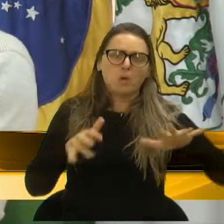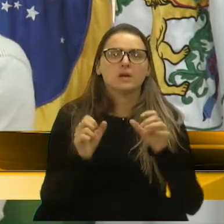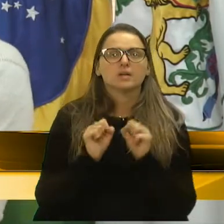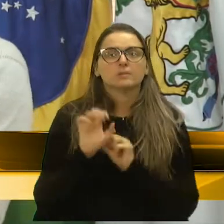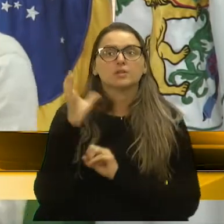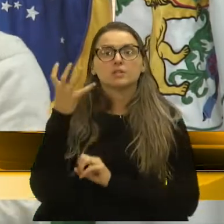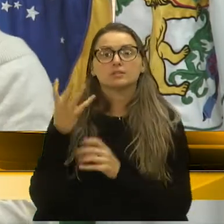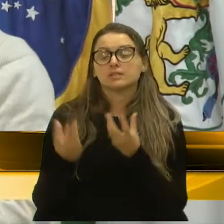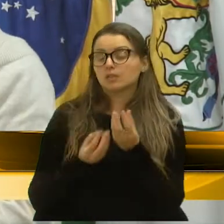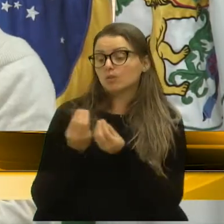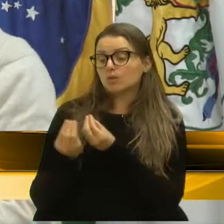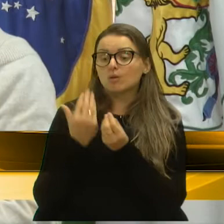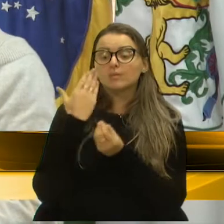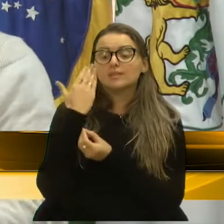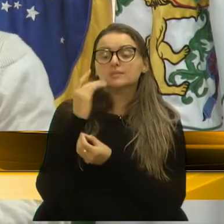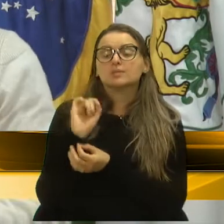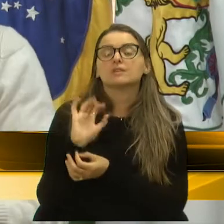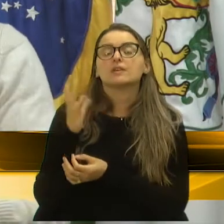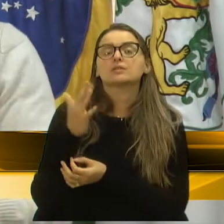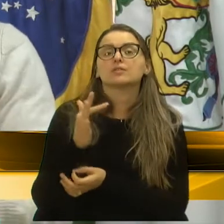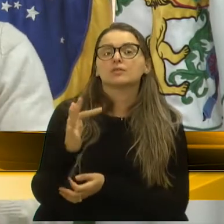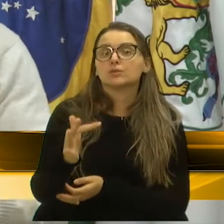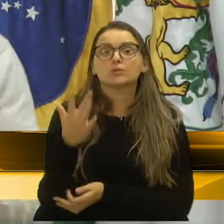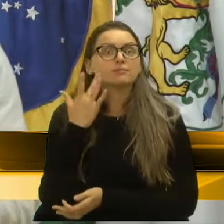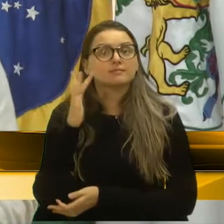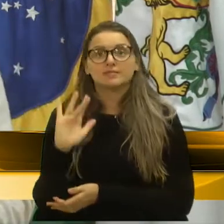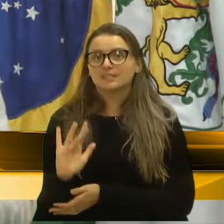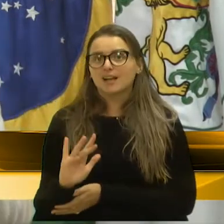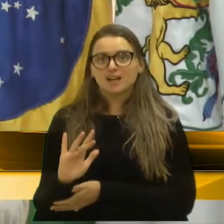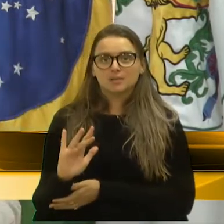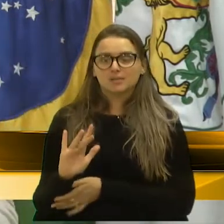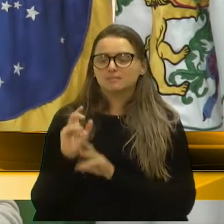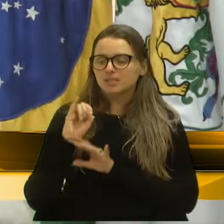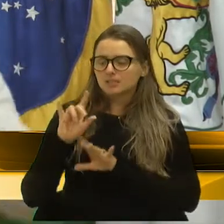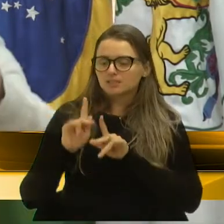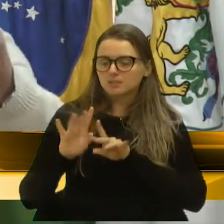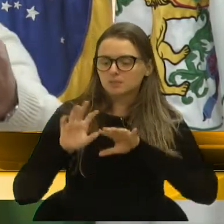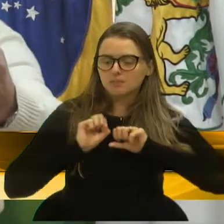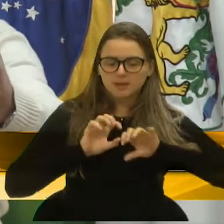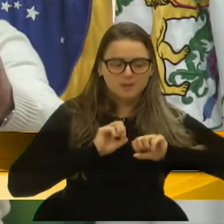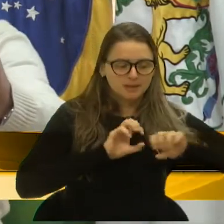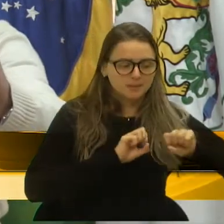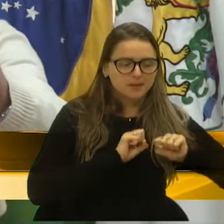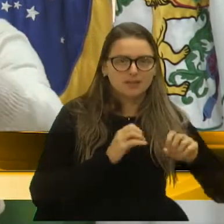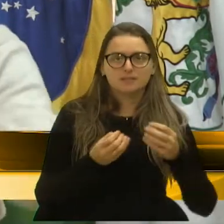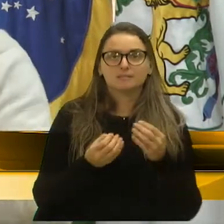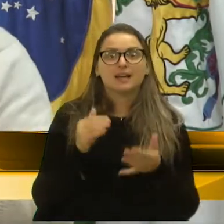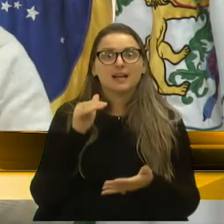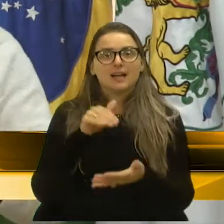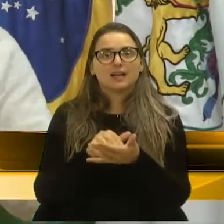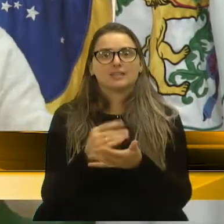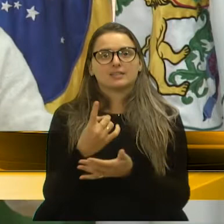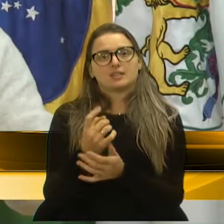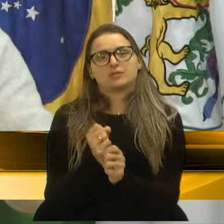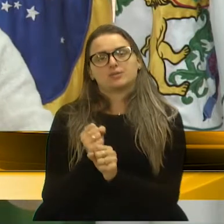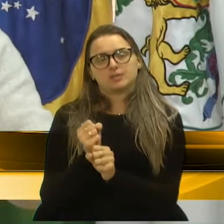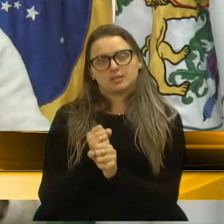isso, quem garante? Então, ali é bem claro, até um ano. Agora,